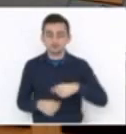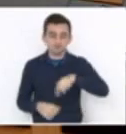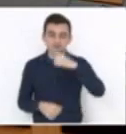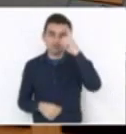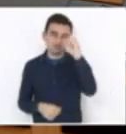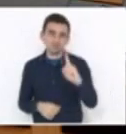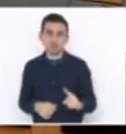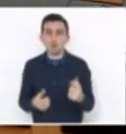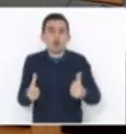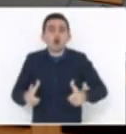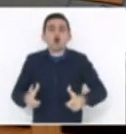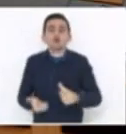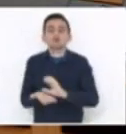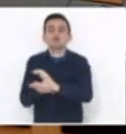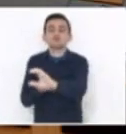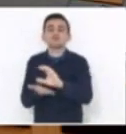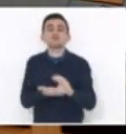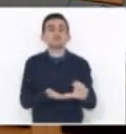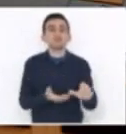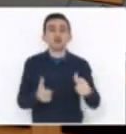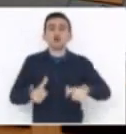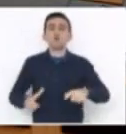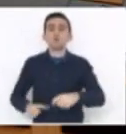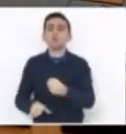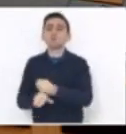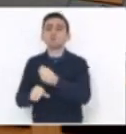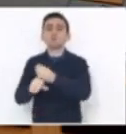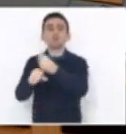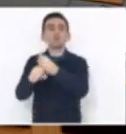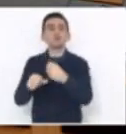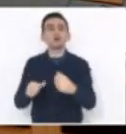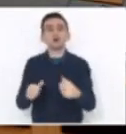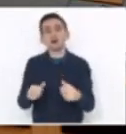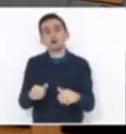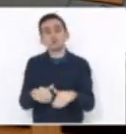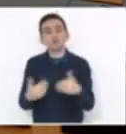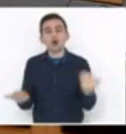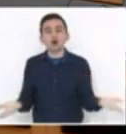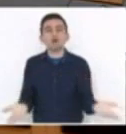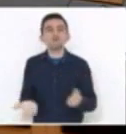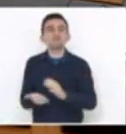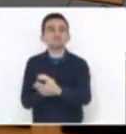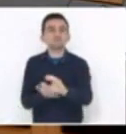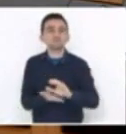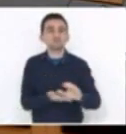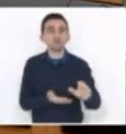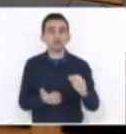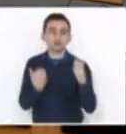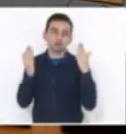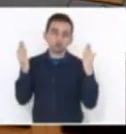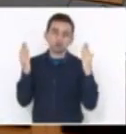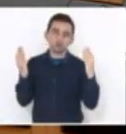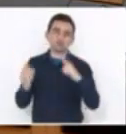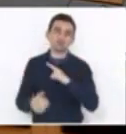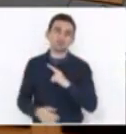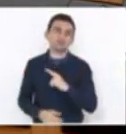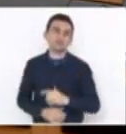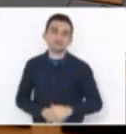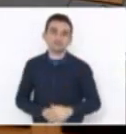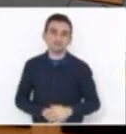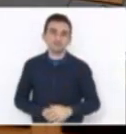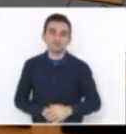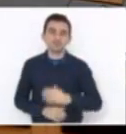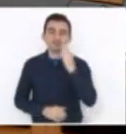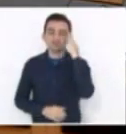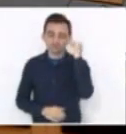é que vai o recurso. Onde é que vão ser as obras, quais vão ser os investimentos, é uma dúvida que temos. Eu sei que em